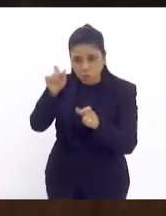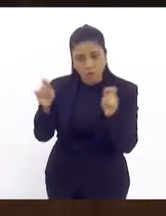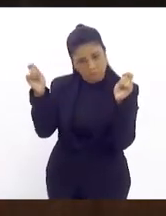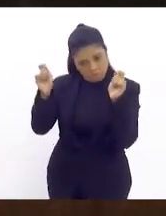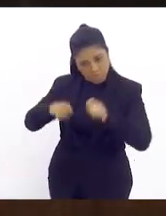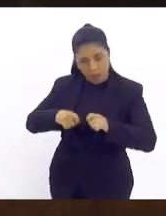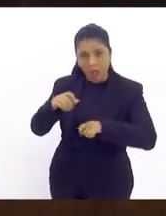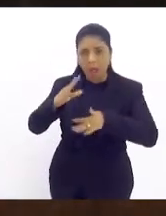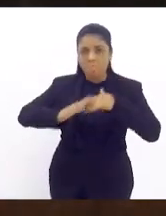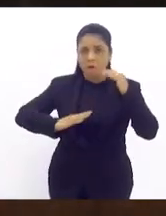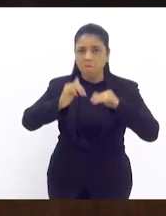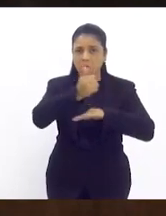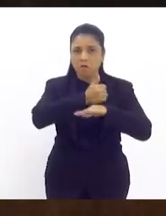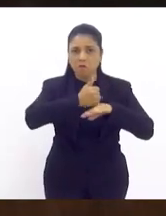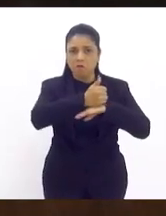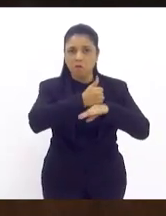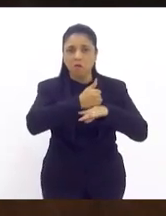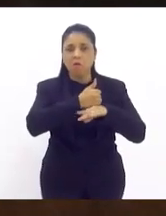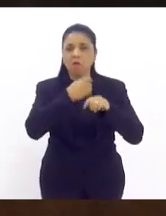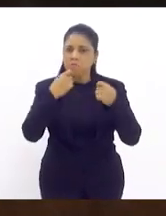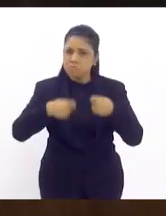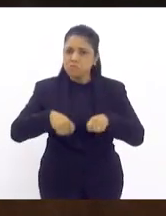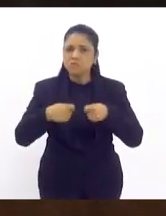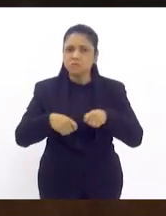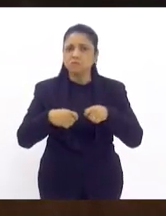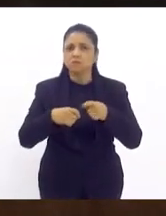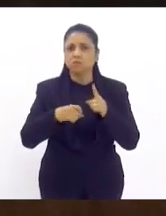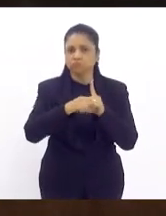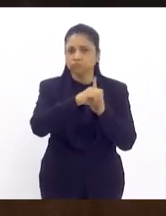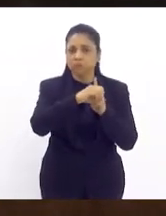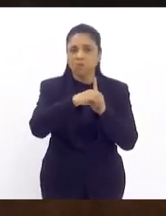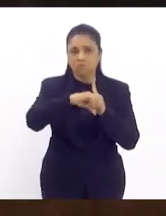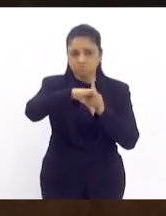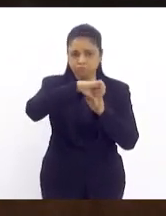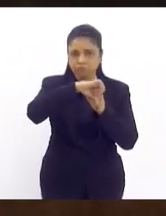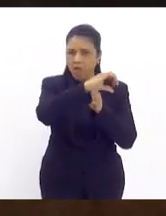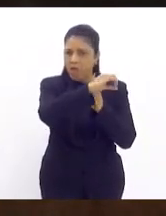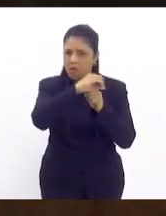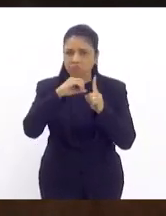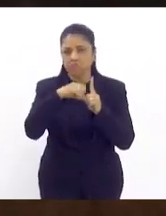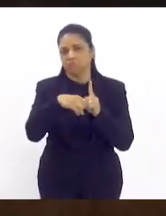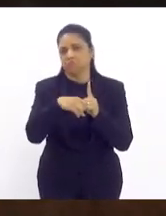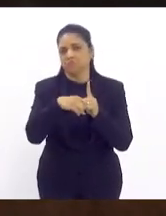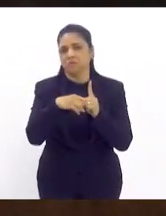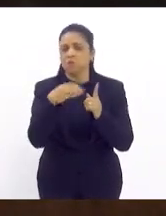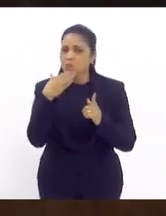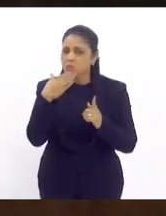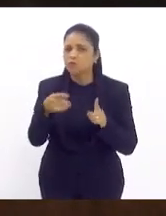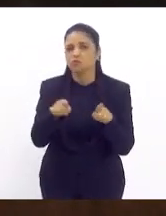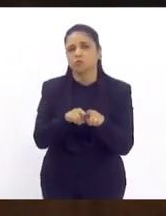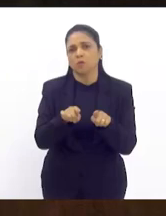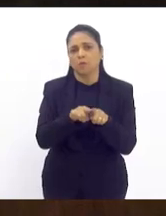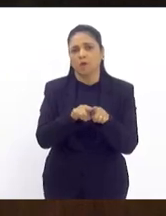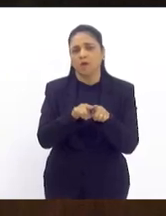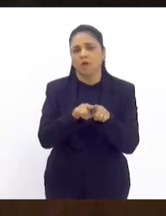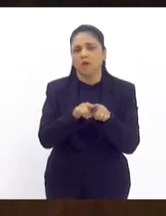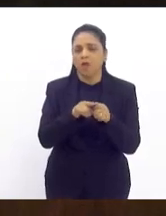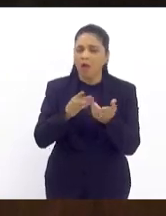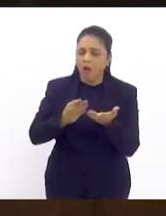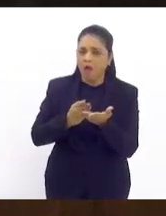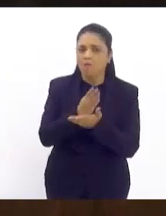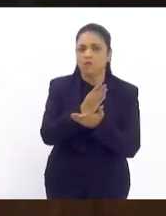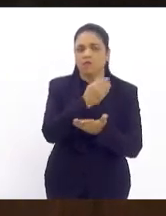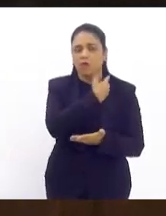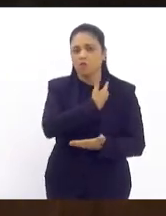precisam ser anistiado mesmo faço eu também um apelo acho que temos que aprovar isso deixar por conta do governador